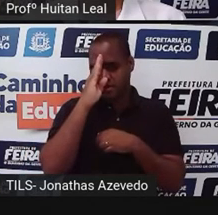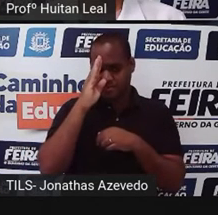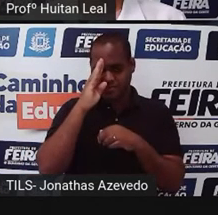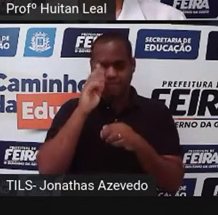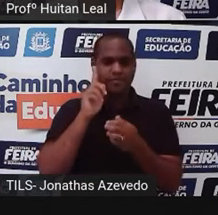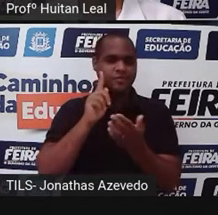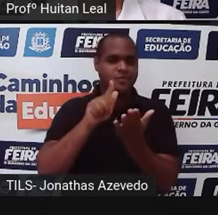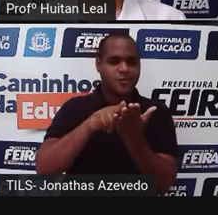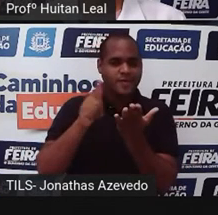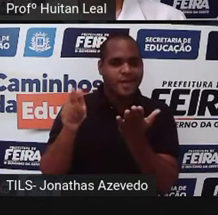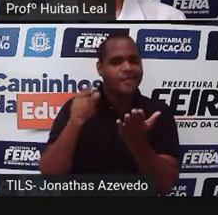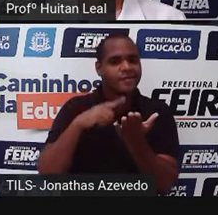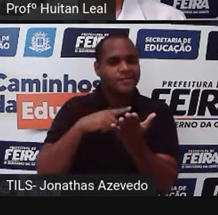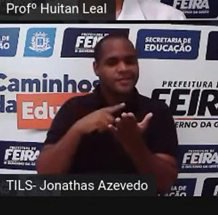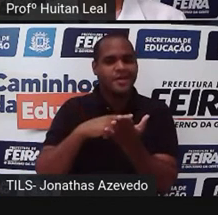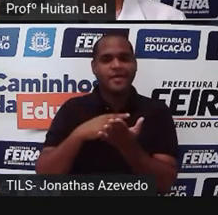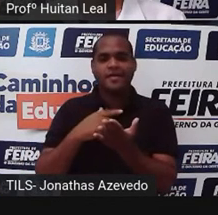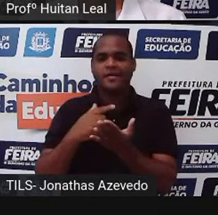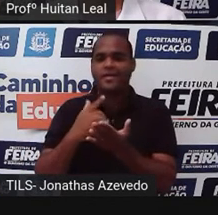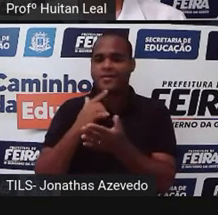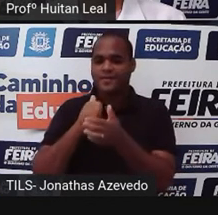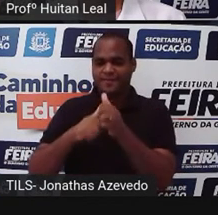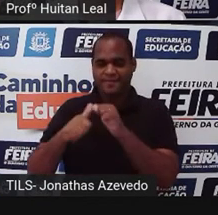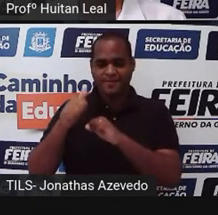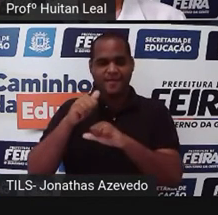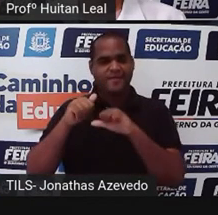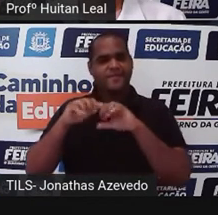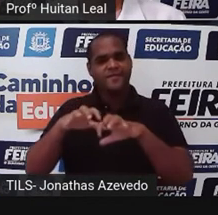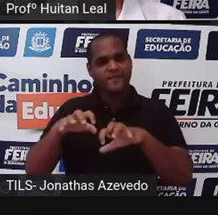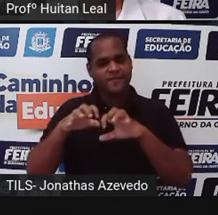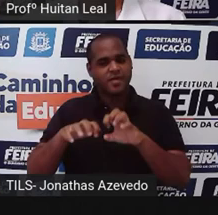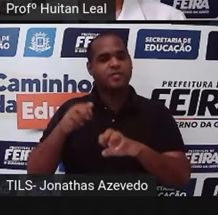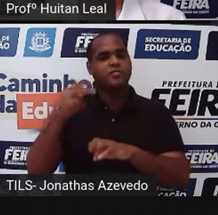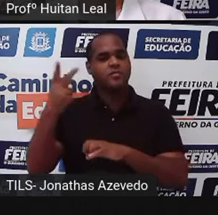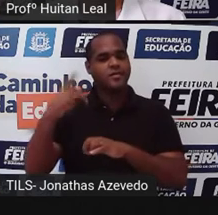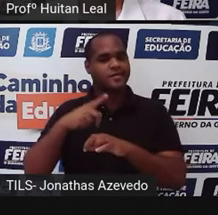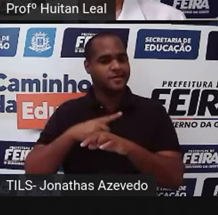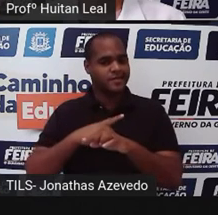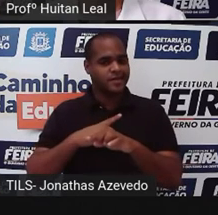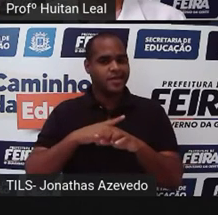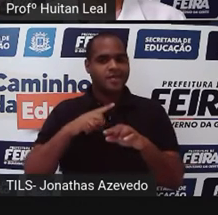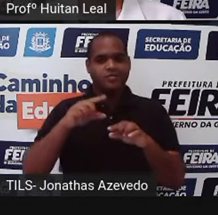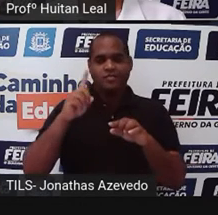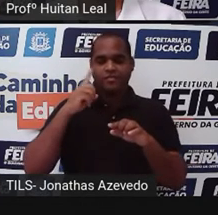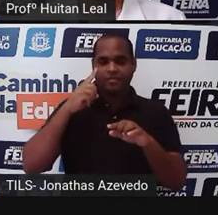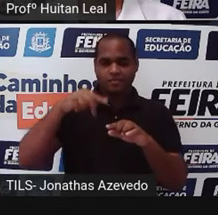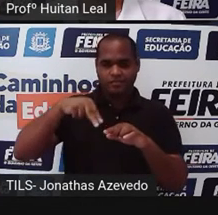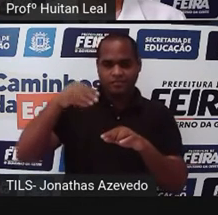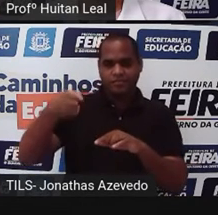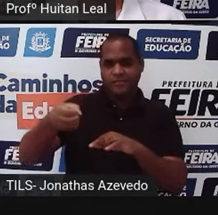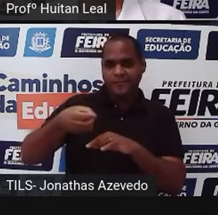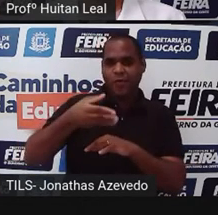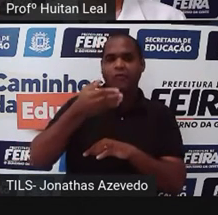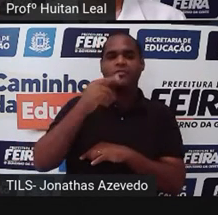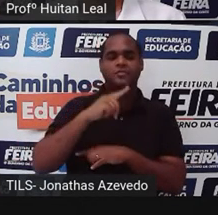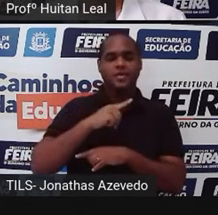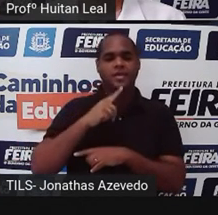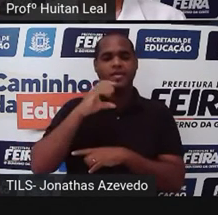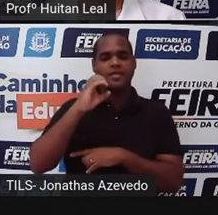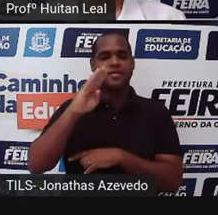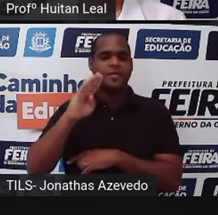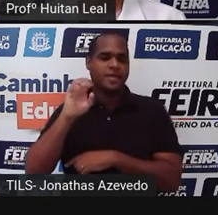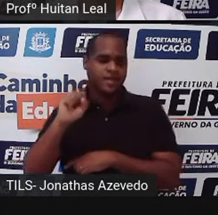Drink no Inferno 2 e a série Four Corners da CBS, em que atua como Anne Margareth. Four